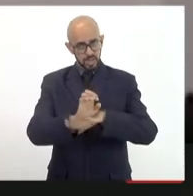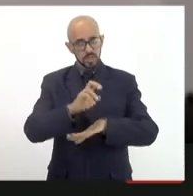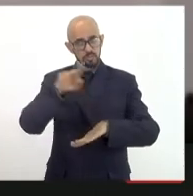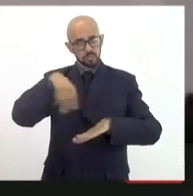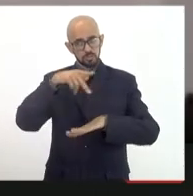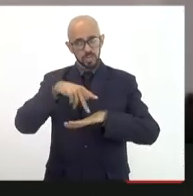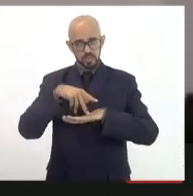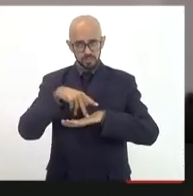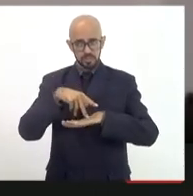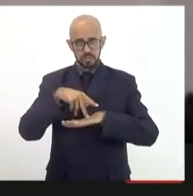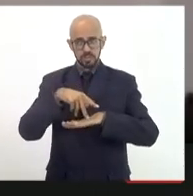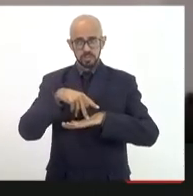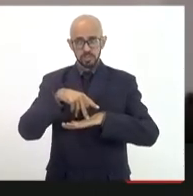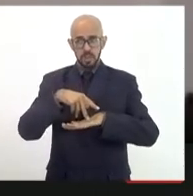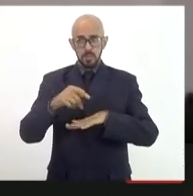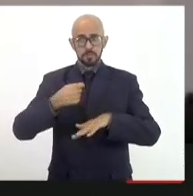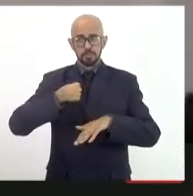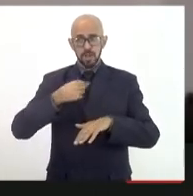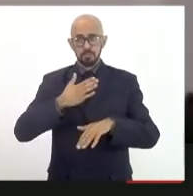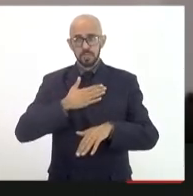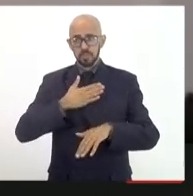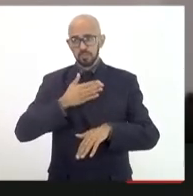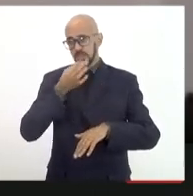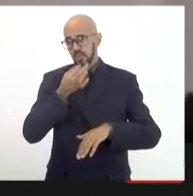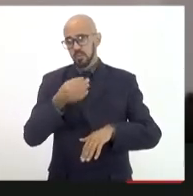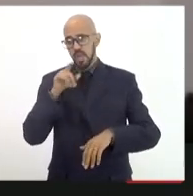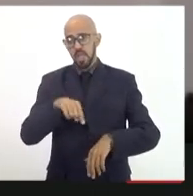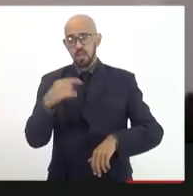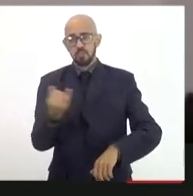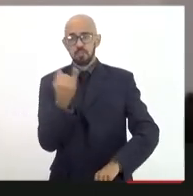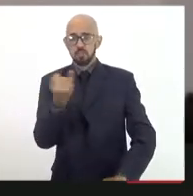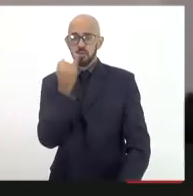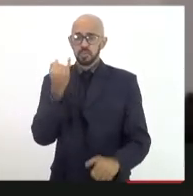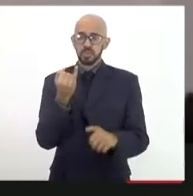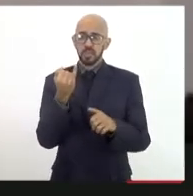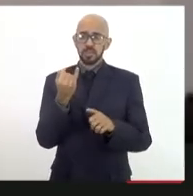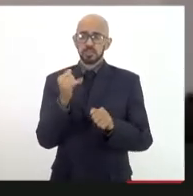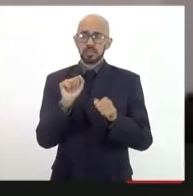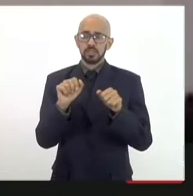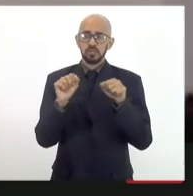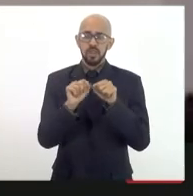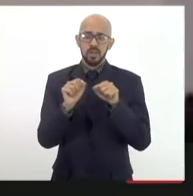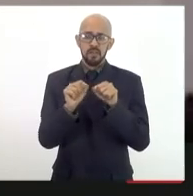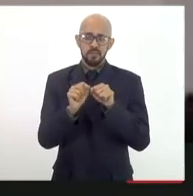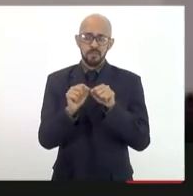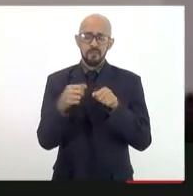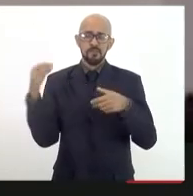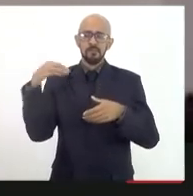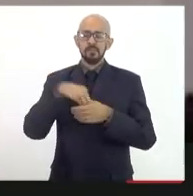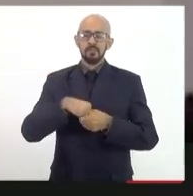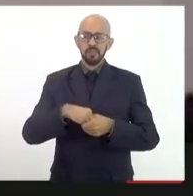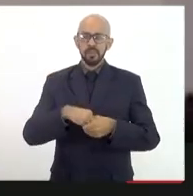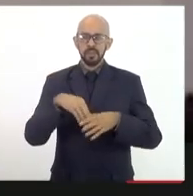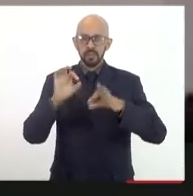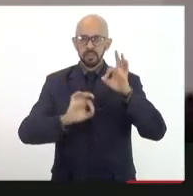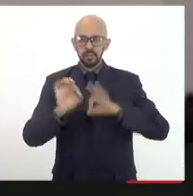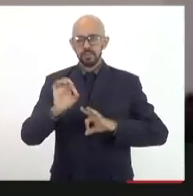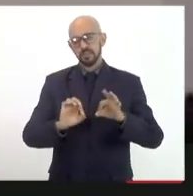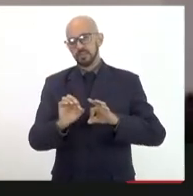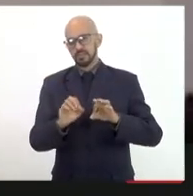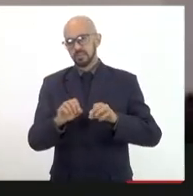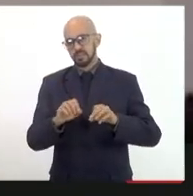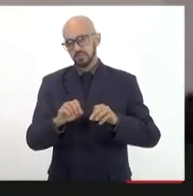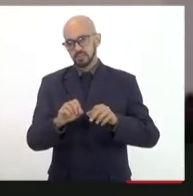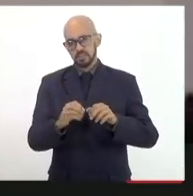Então, penso que essas duas coisas são importantes de serem feitas dentro do projeto que está sendo